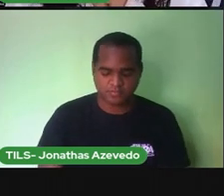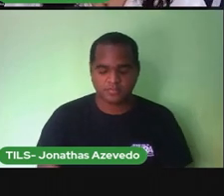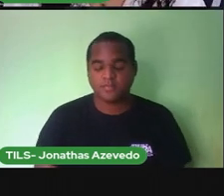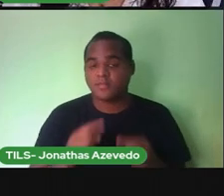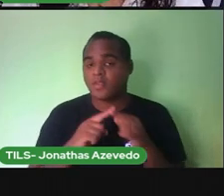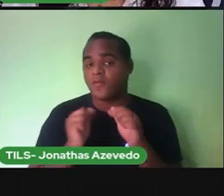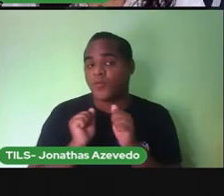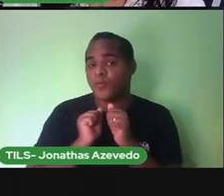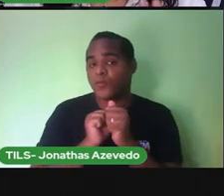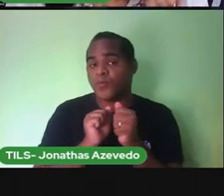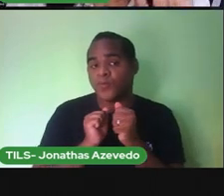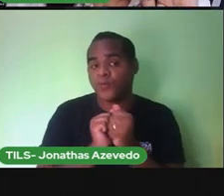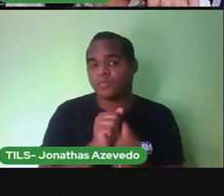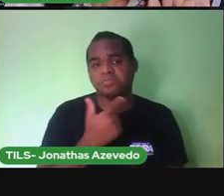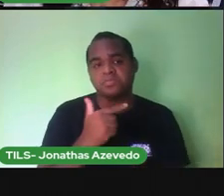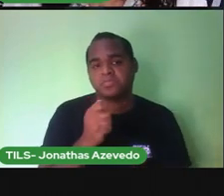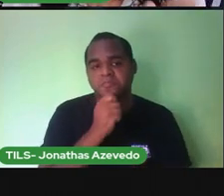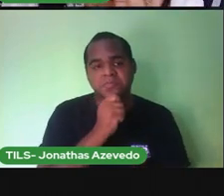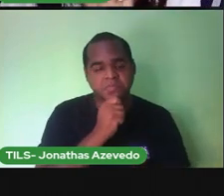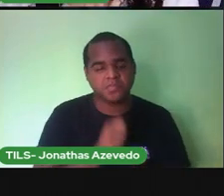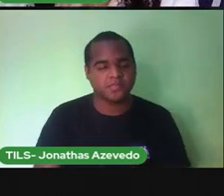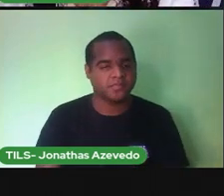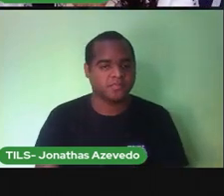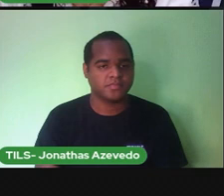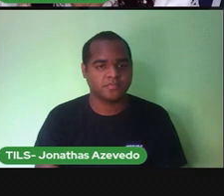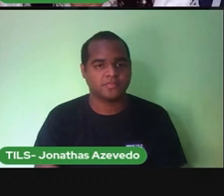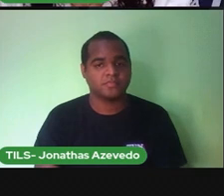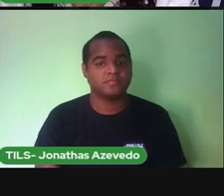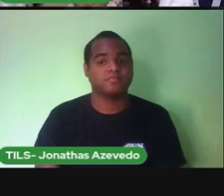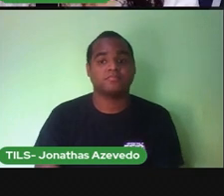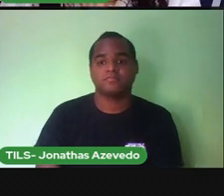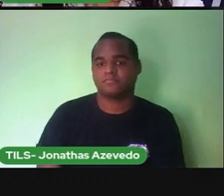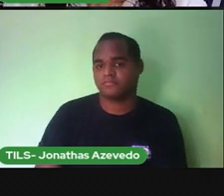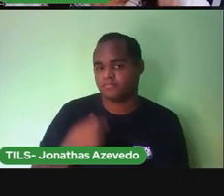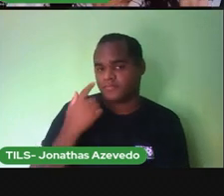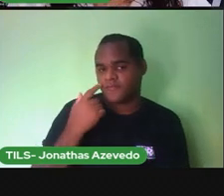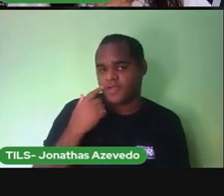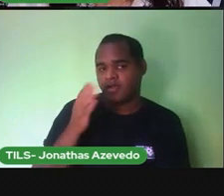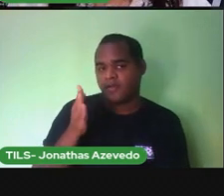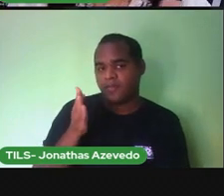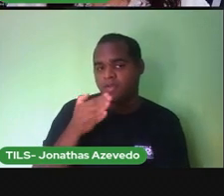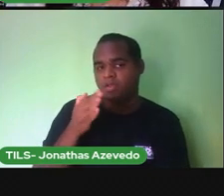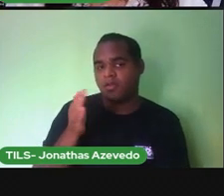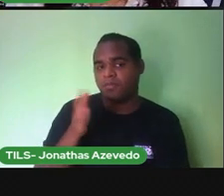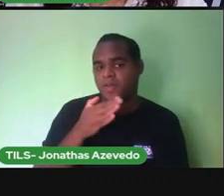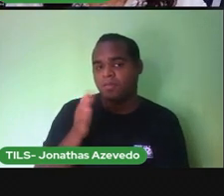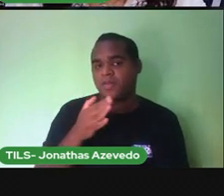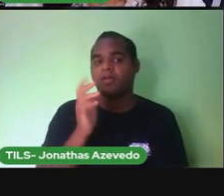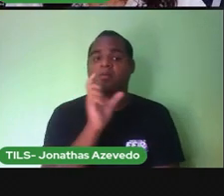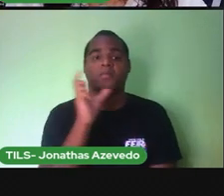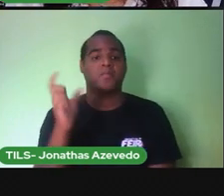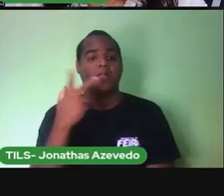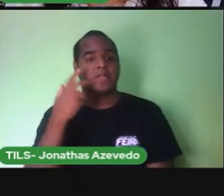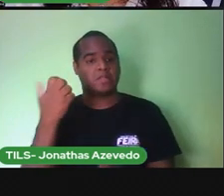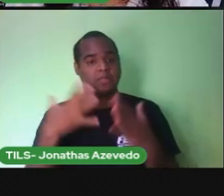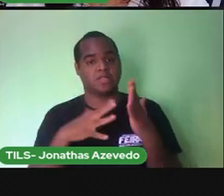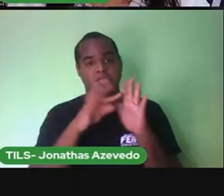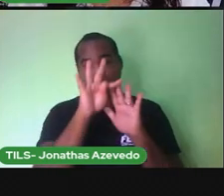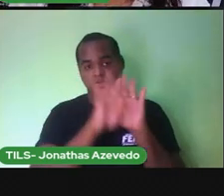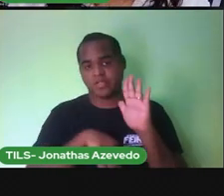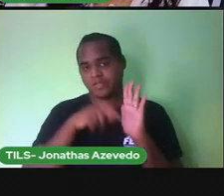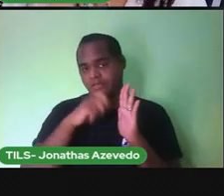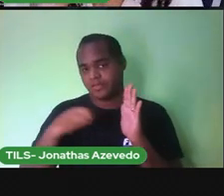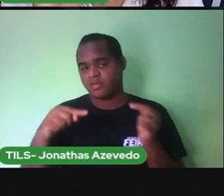Companhia O espaçamento Entre as palavras No texto Escrito É